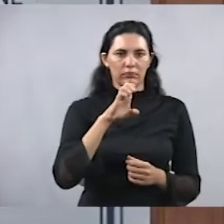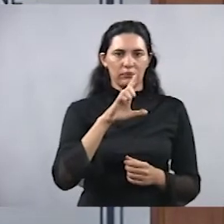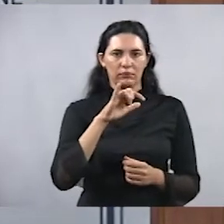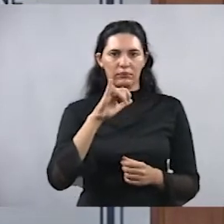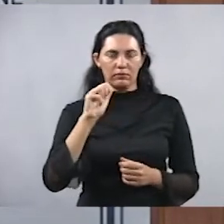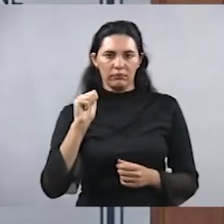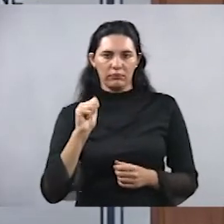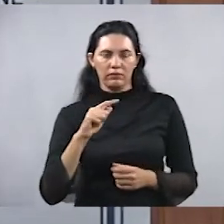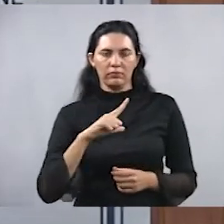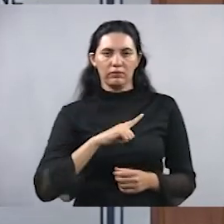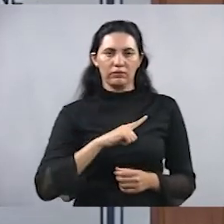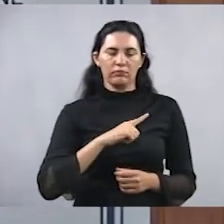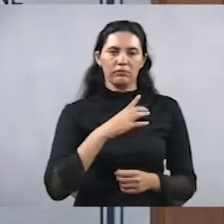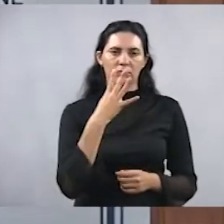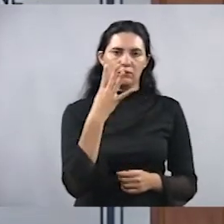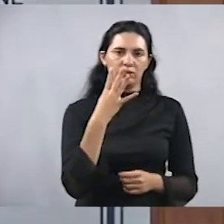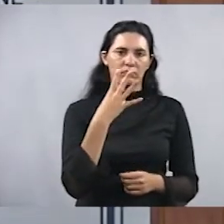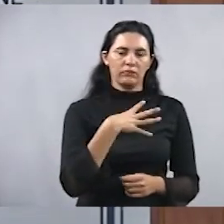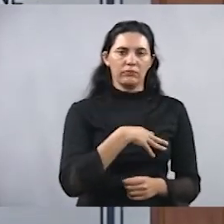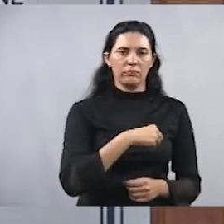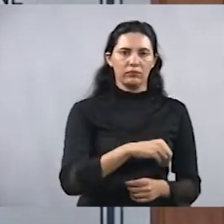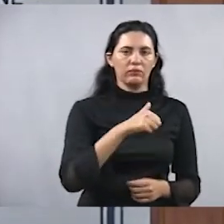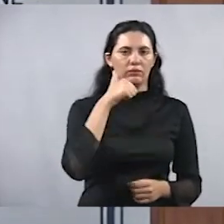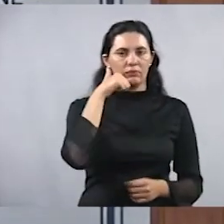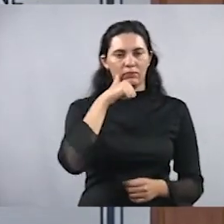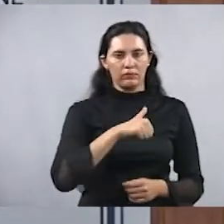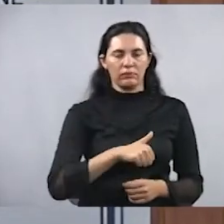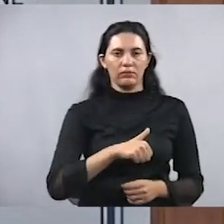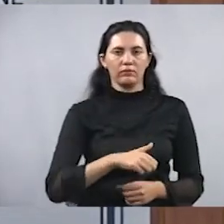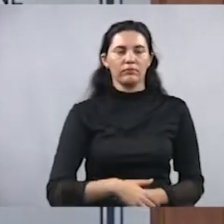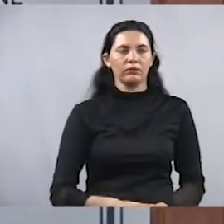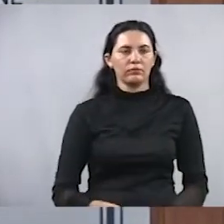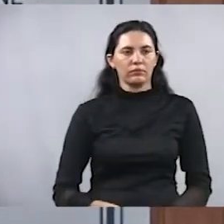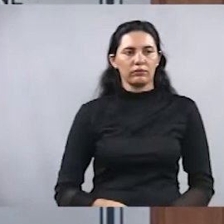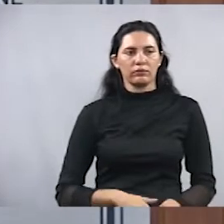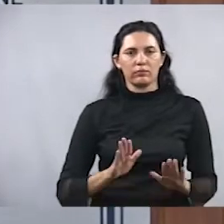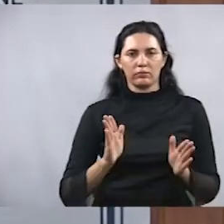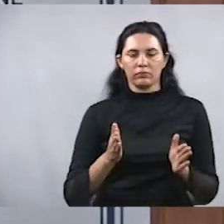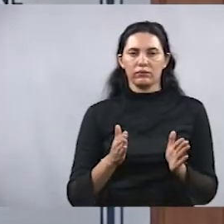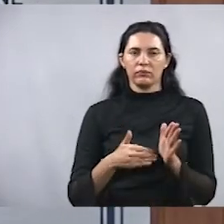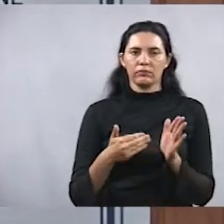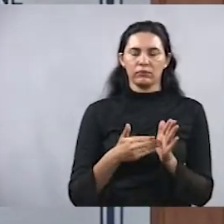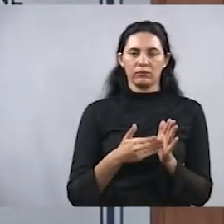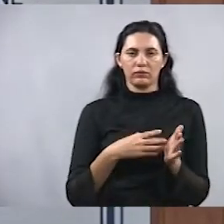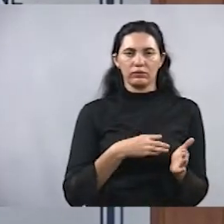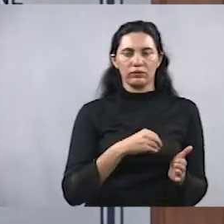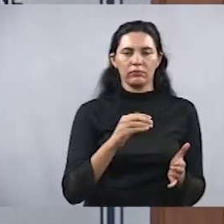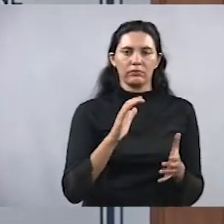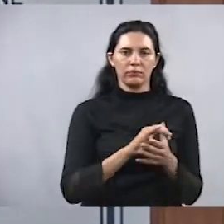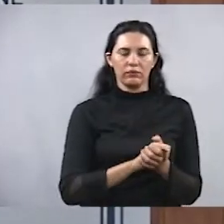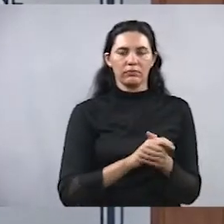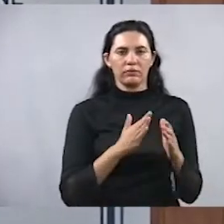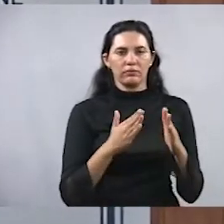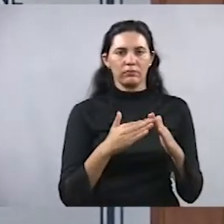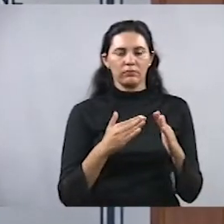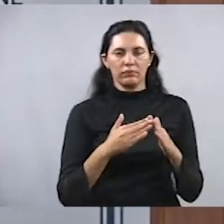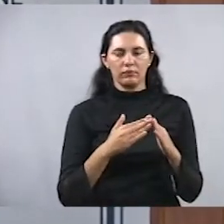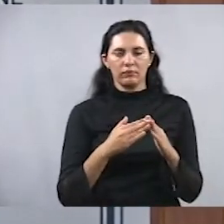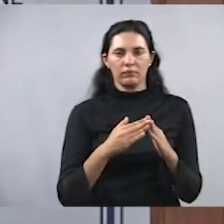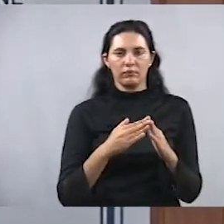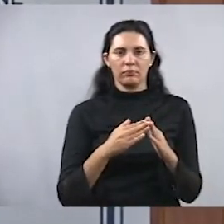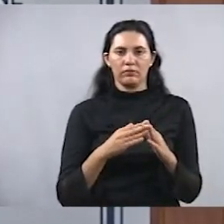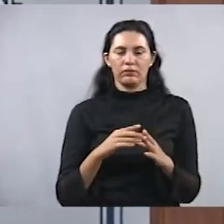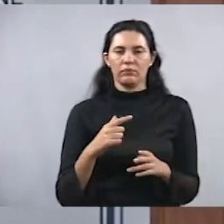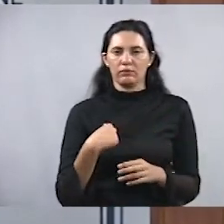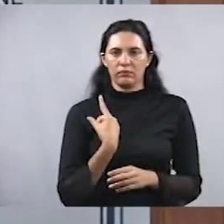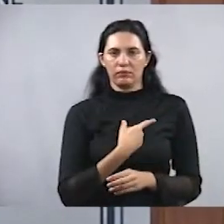quatro filhas, a Valéria, a Rosimeire, a Tânia e a Andréia, hoje todas casadas e residentes aqui na nossa